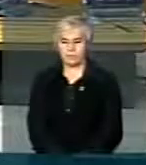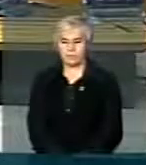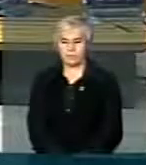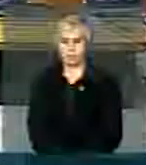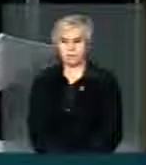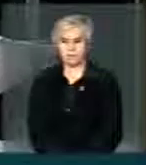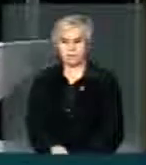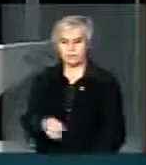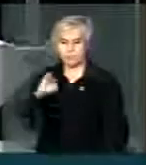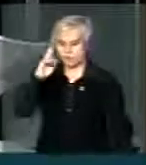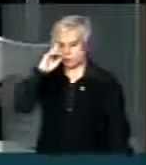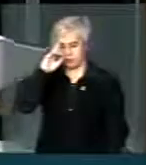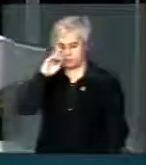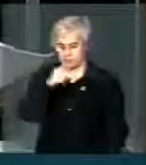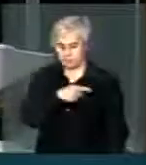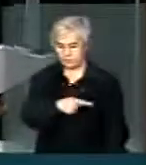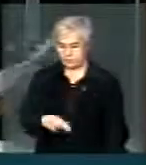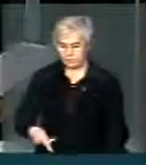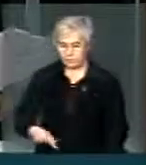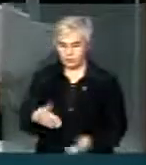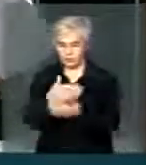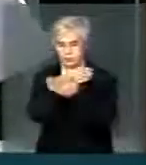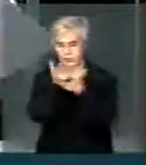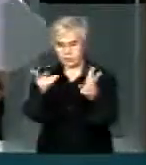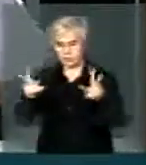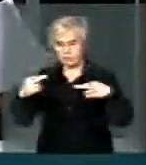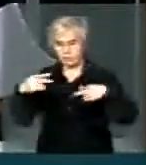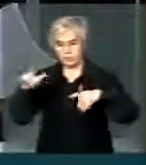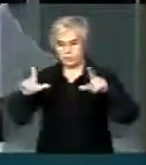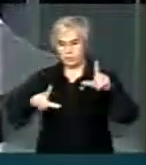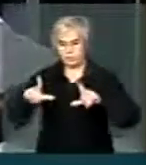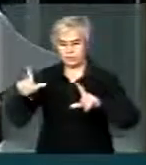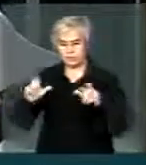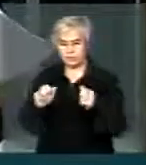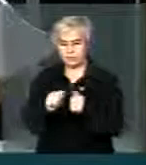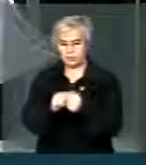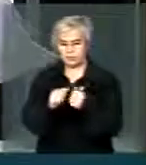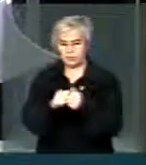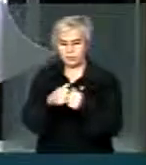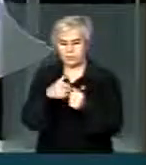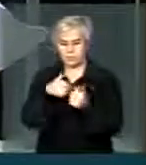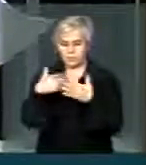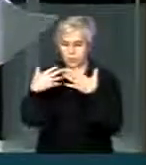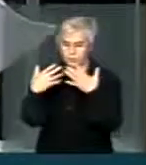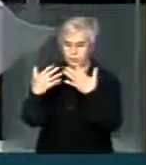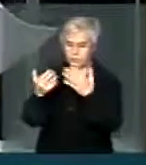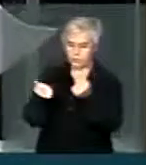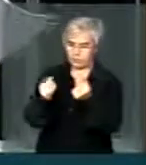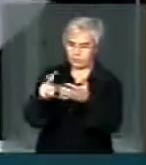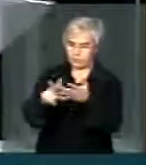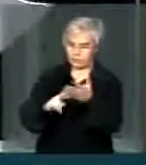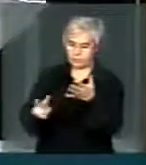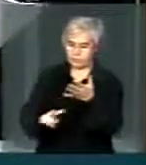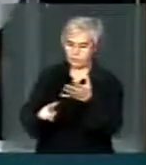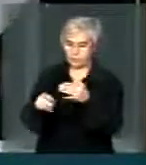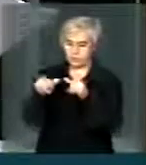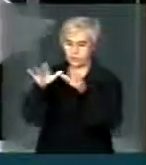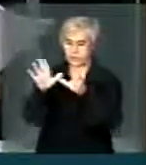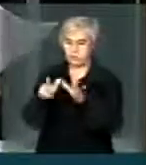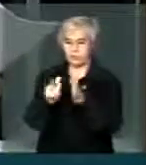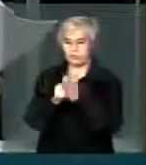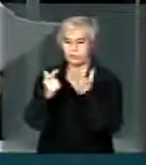Presidente, novos telespectadores da TV Câmara, o meu pronunciamento, solicito também que seja divulgado na Voz do Brasil, é para